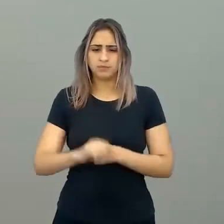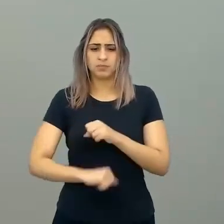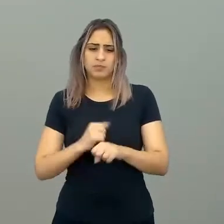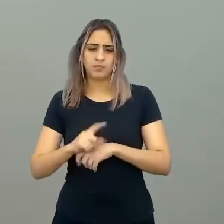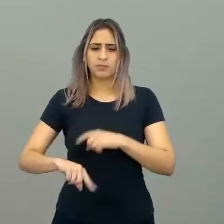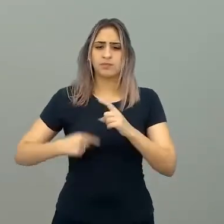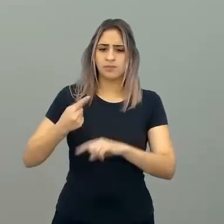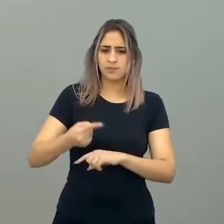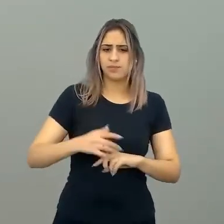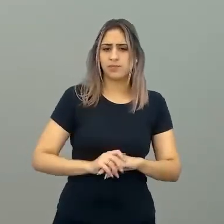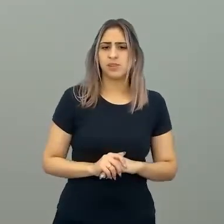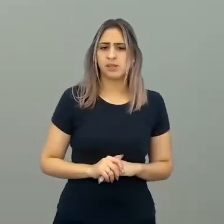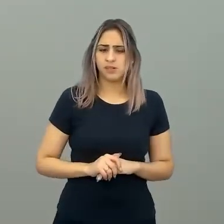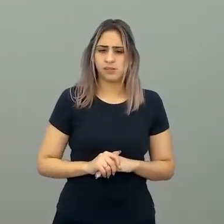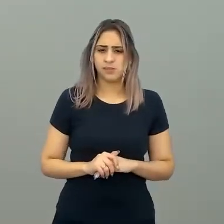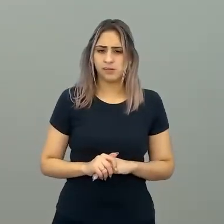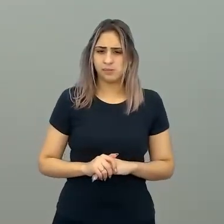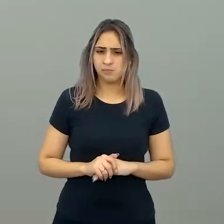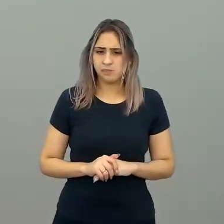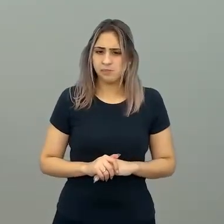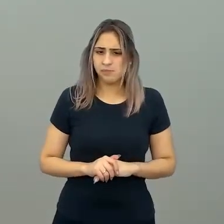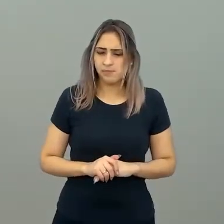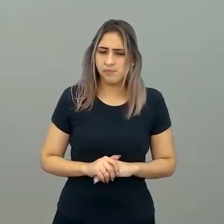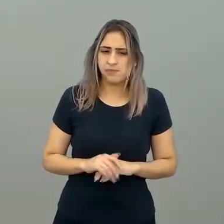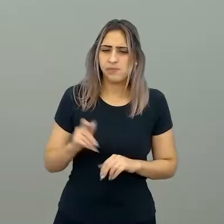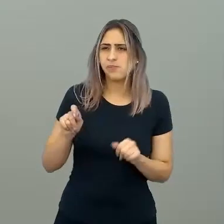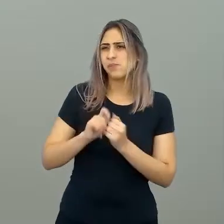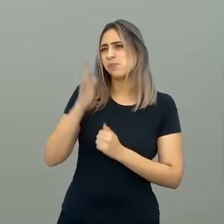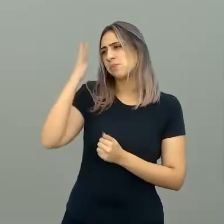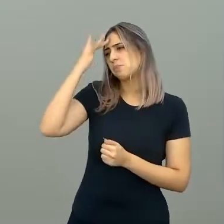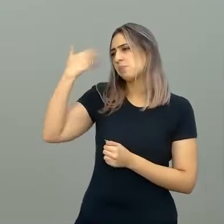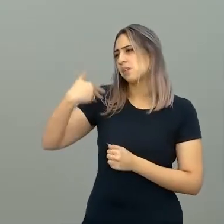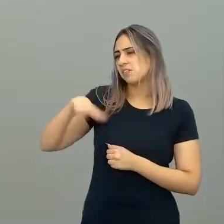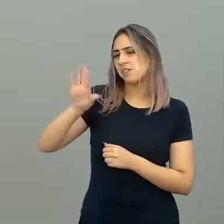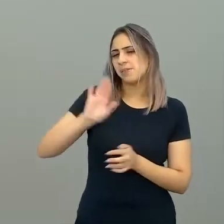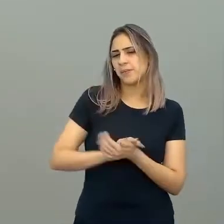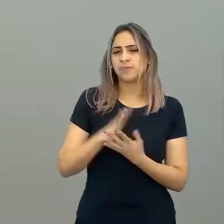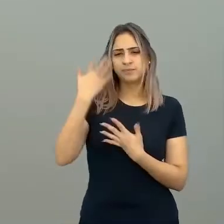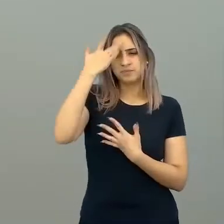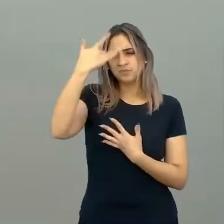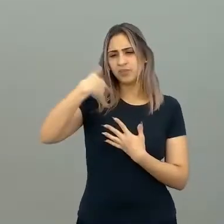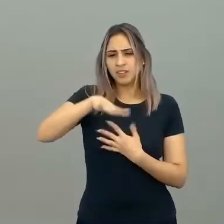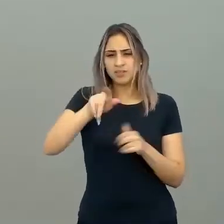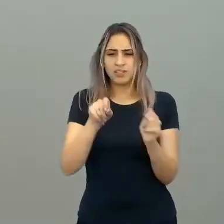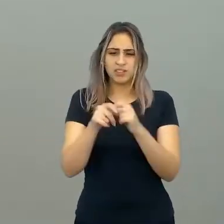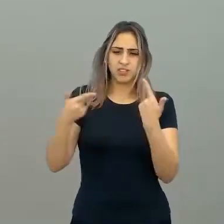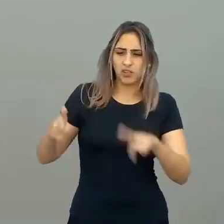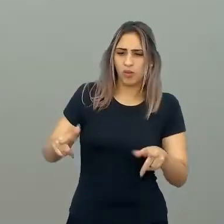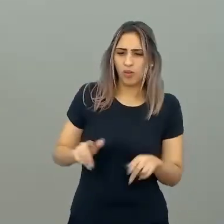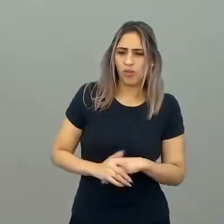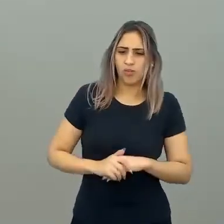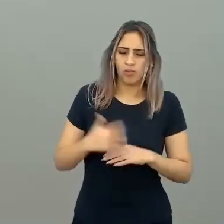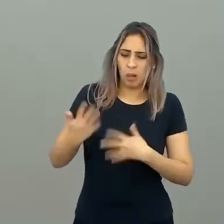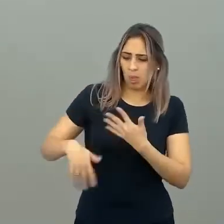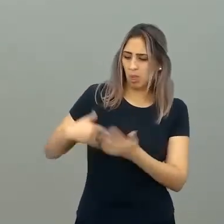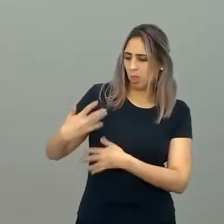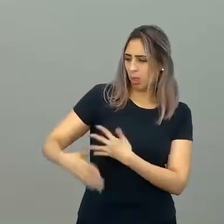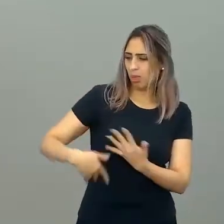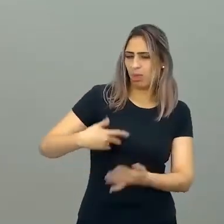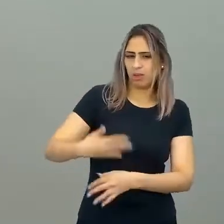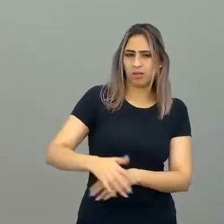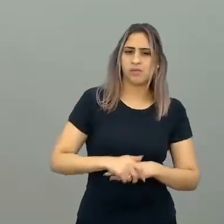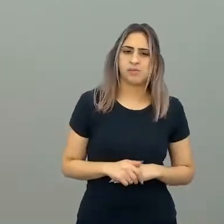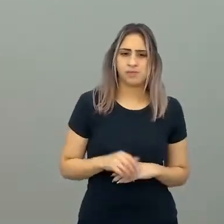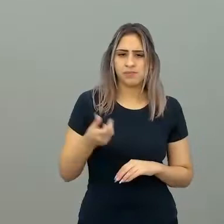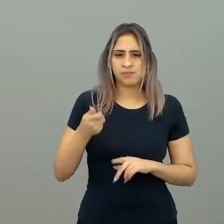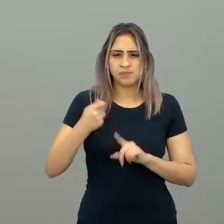aí que nunca chegaram. Sabe, quando você fica, ah, amanhã eu faço amanhã. Aí amanhã você fala que você faz amanhã de novo. E aí, nisso já foram